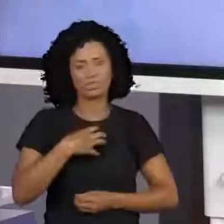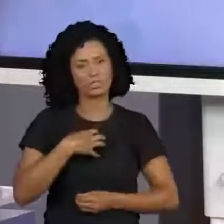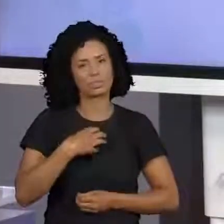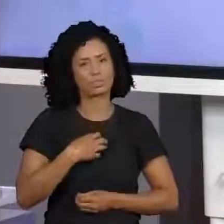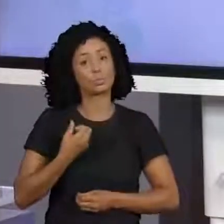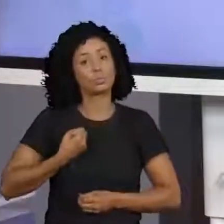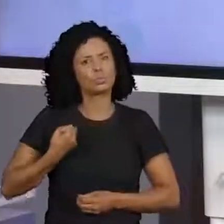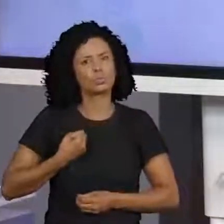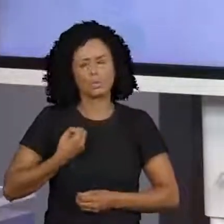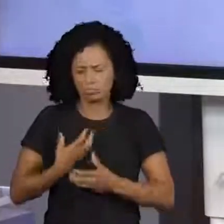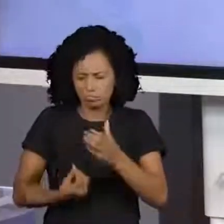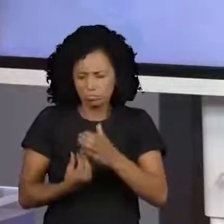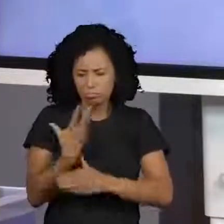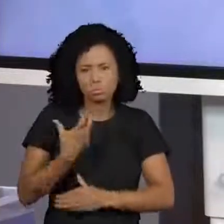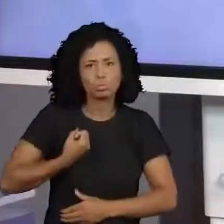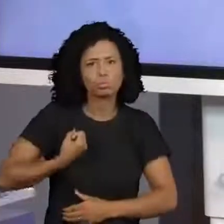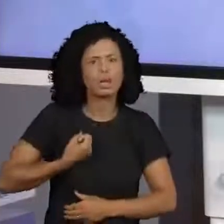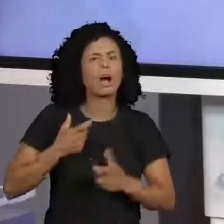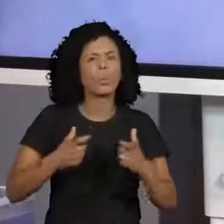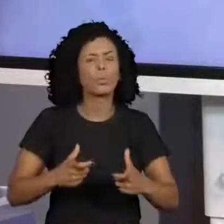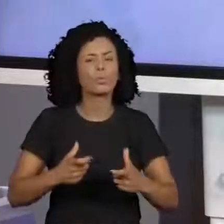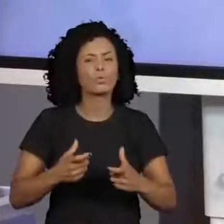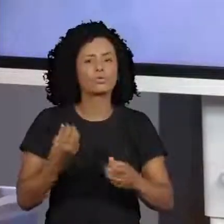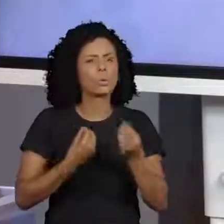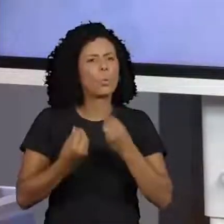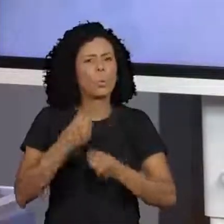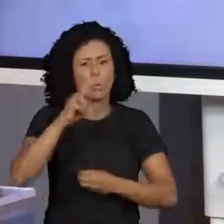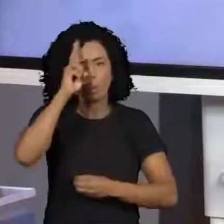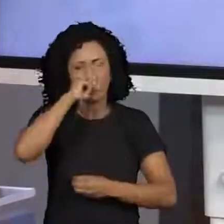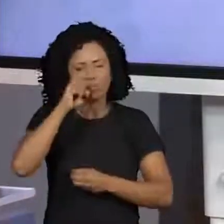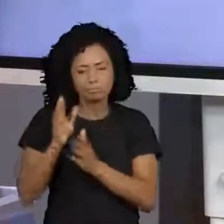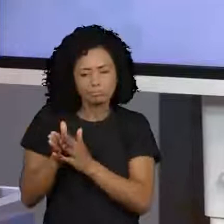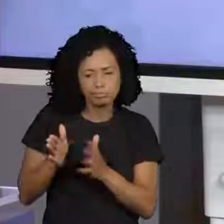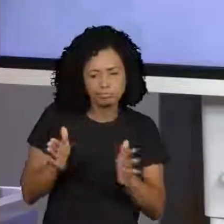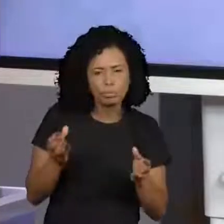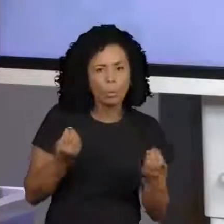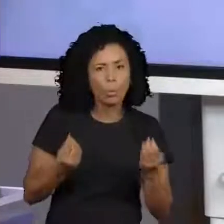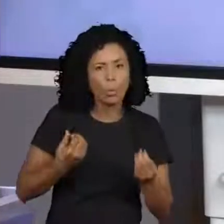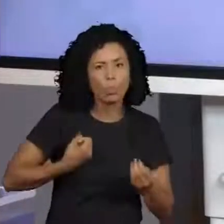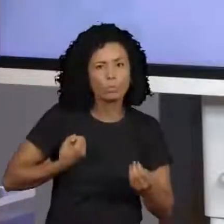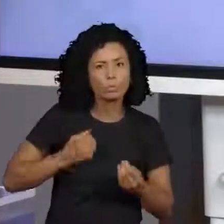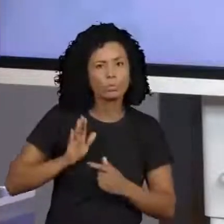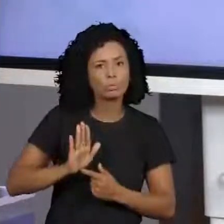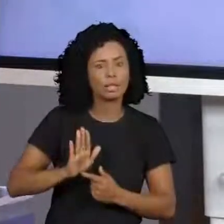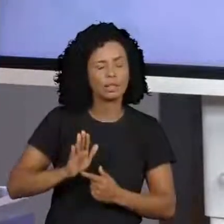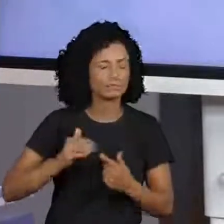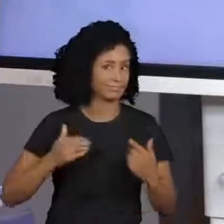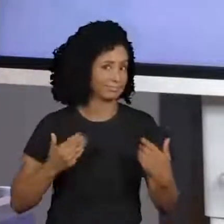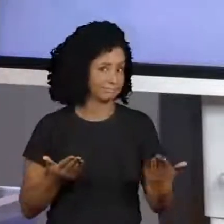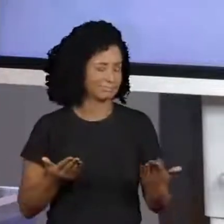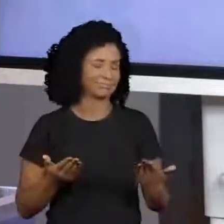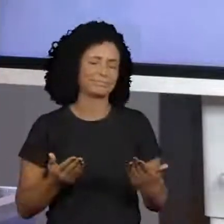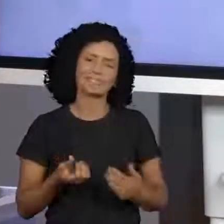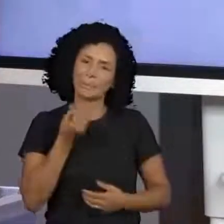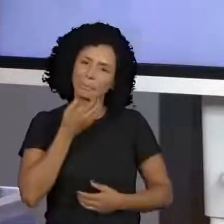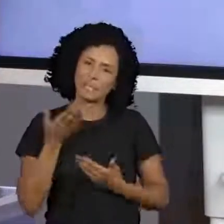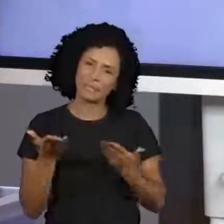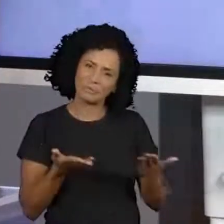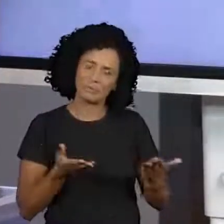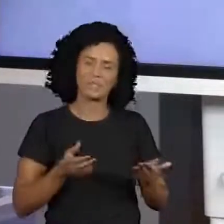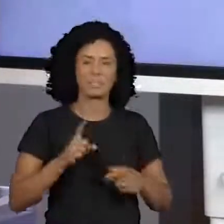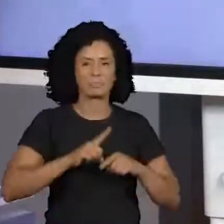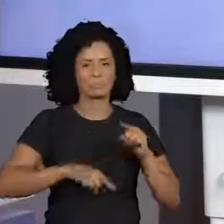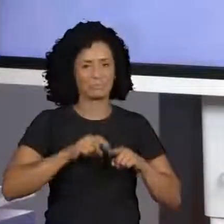pensou aí? Você e a sua turminha? Então vem comigo para a aula, separa o seu material, sejam todos muito bem